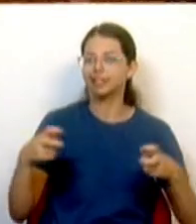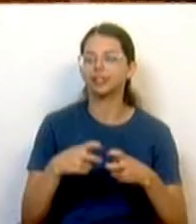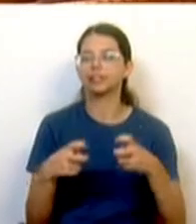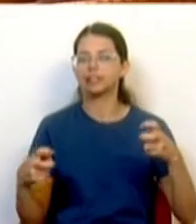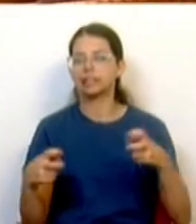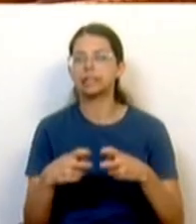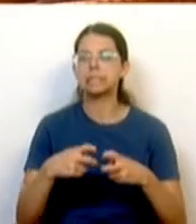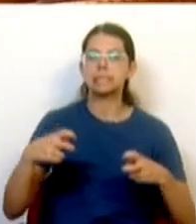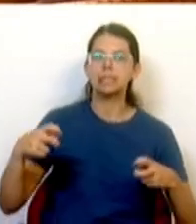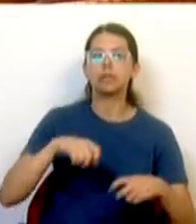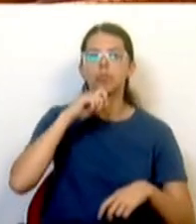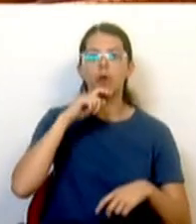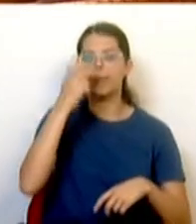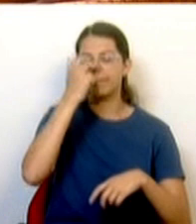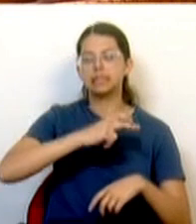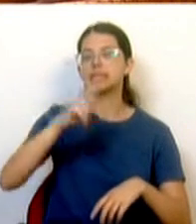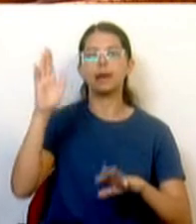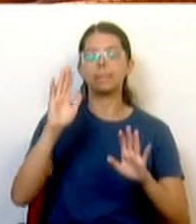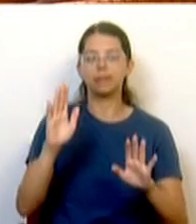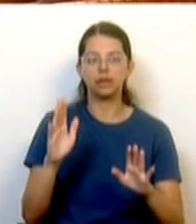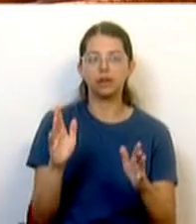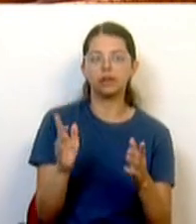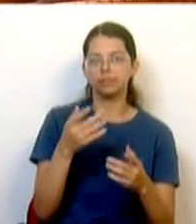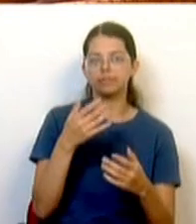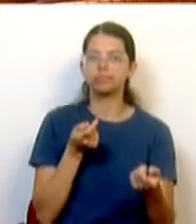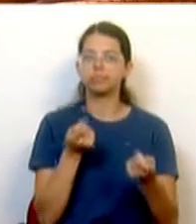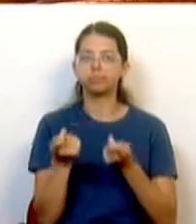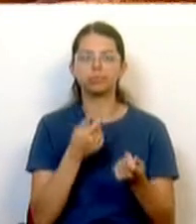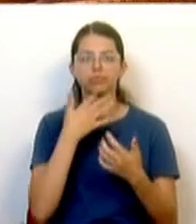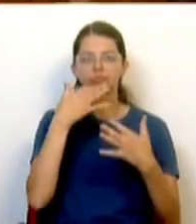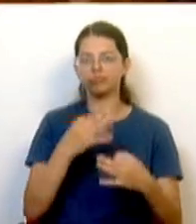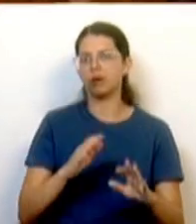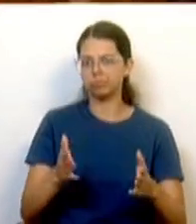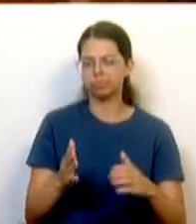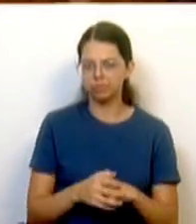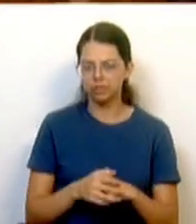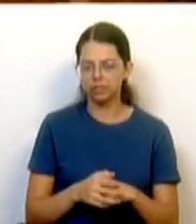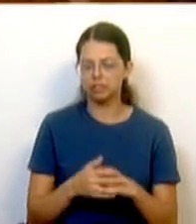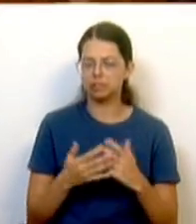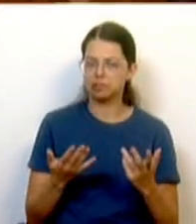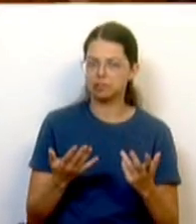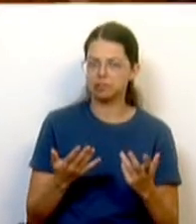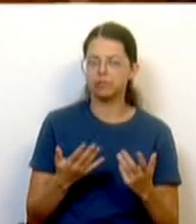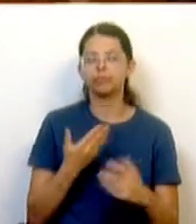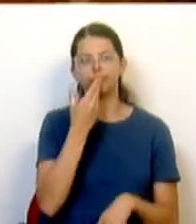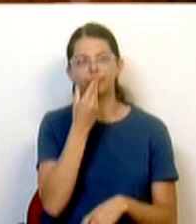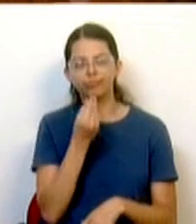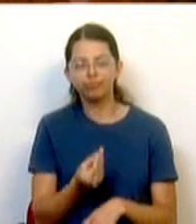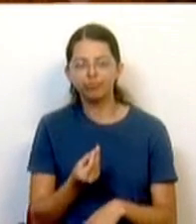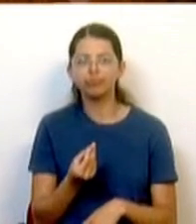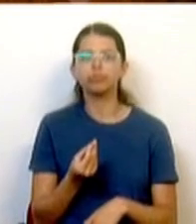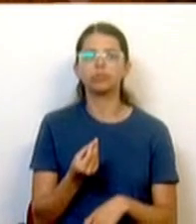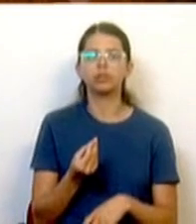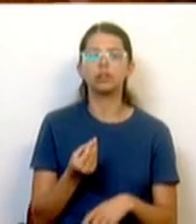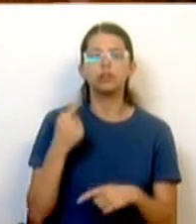esticada à diterra, sem haver nenhuma gestão racional deste instrumento? Consideram justo onerar desmesuradamente